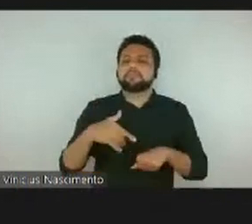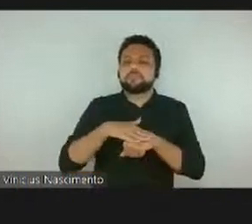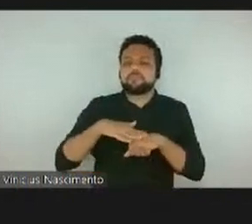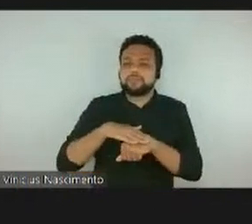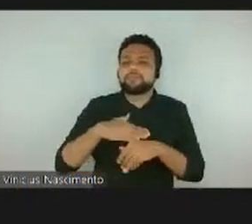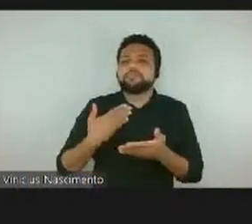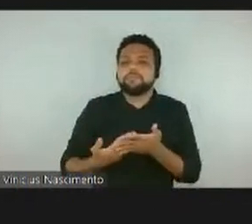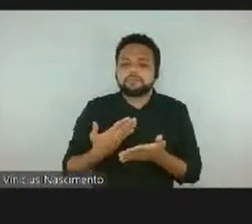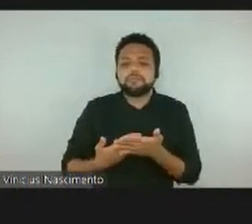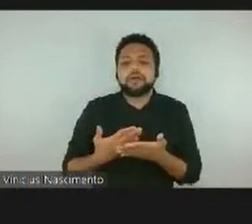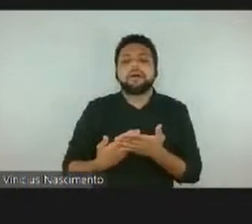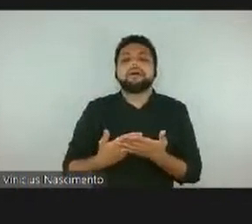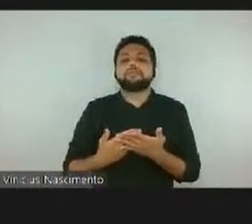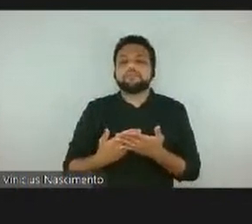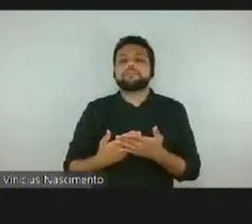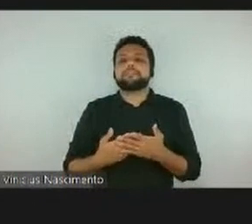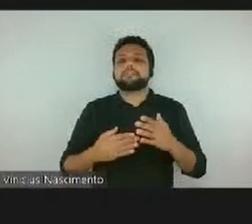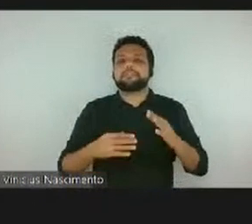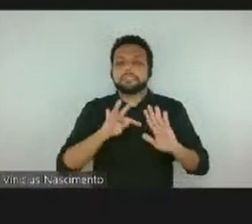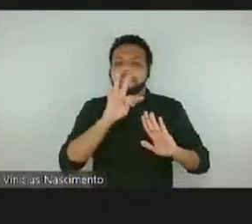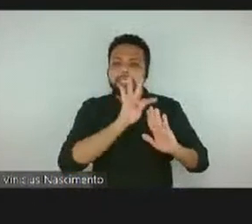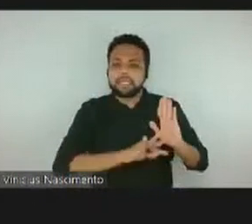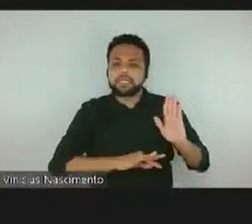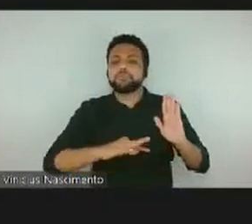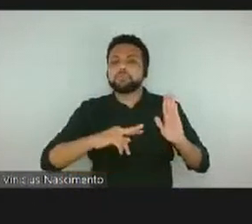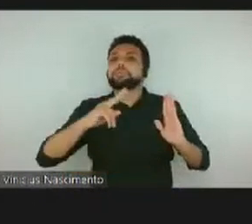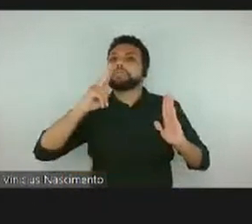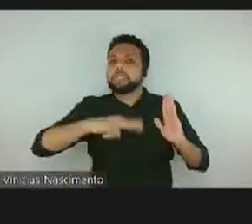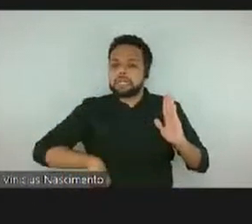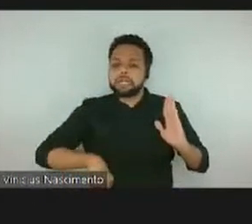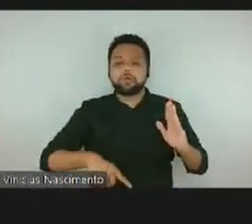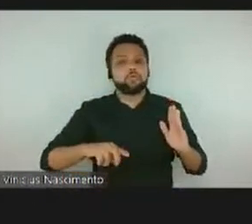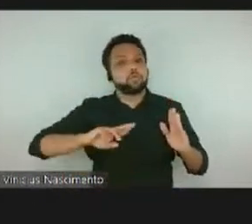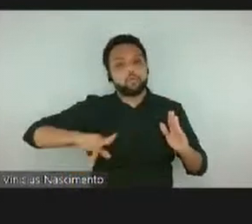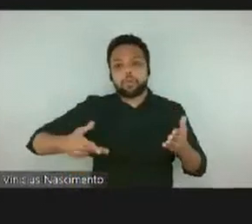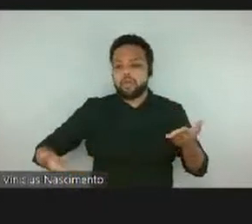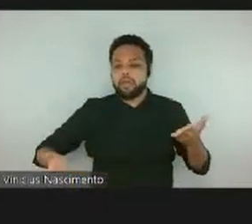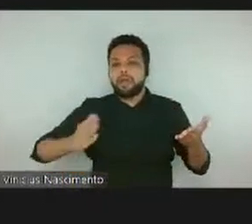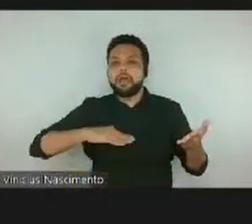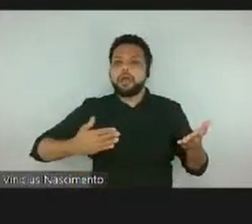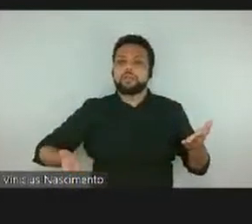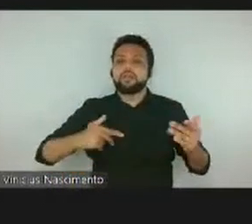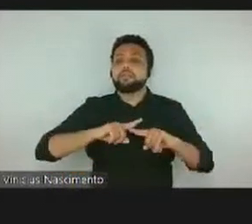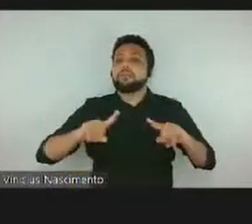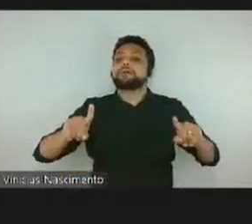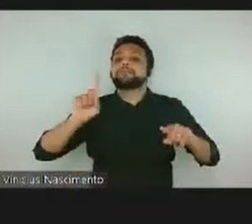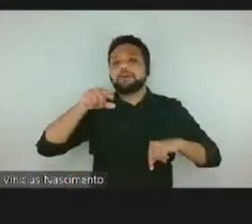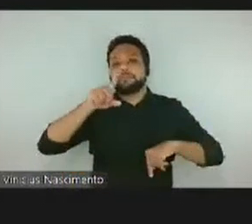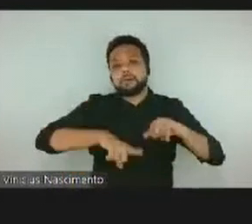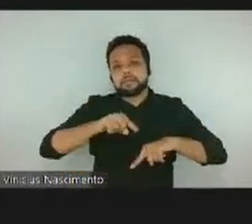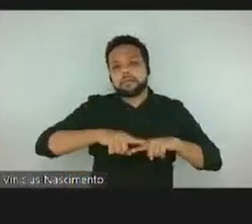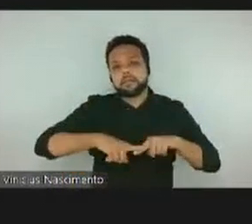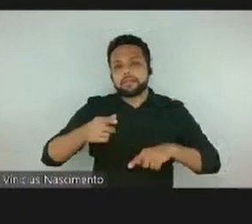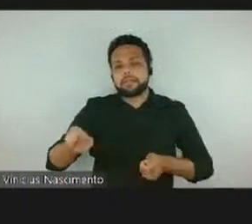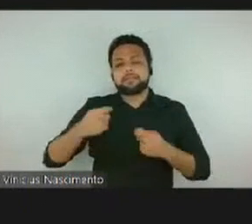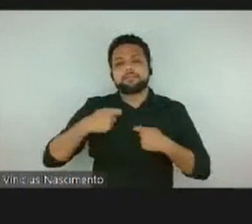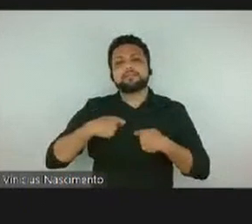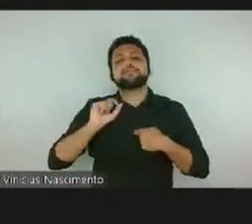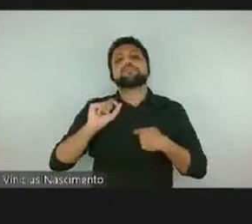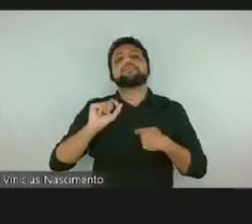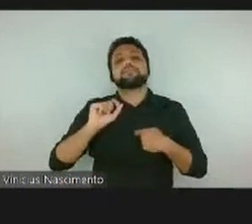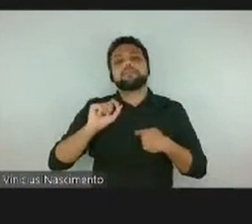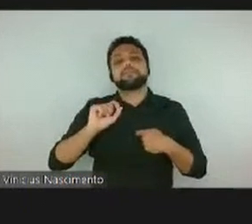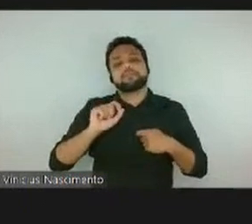leu o texto, todos tinham uma cópia, não era um catálogo, mas era um material que propiciava que a exposição